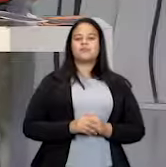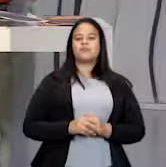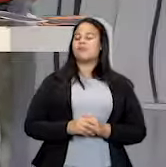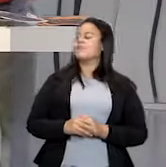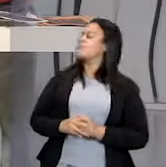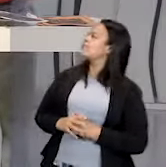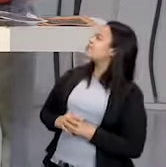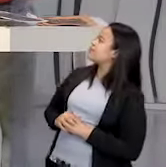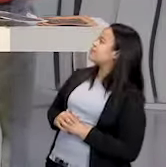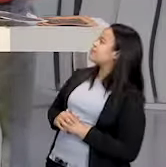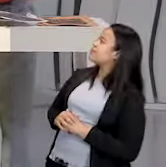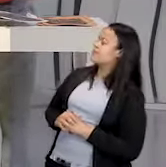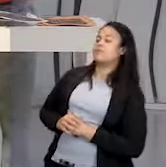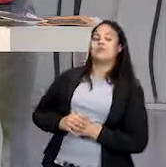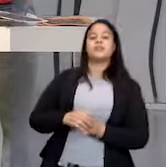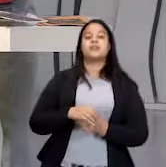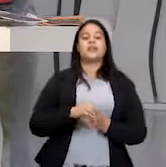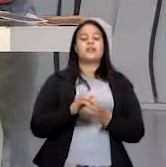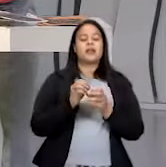Bandejinha de isopor.